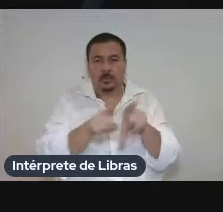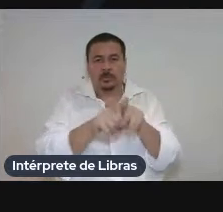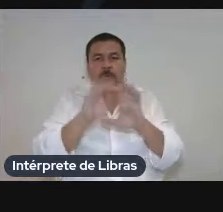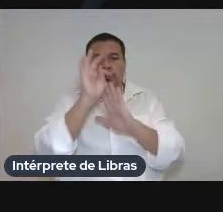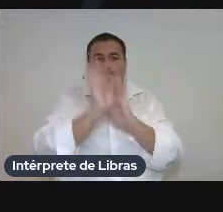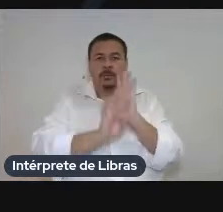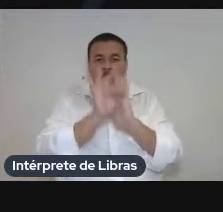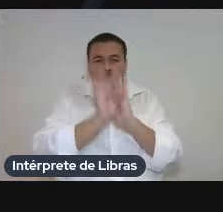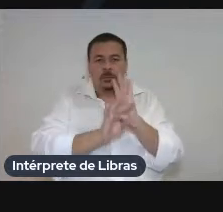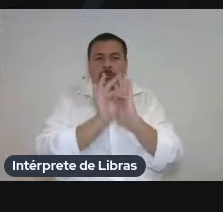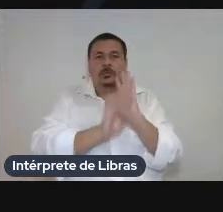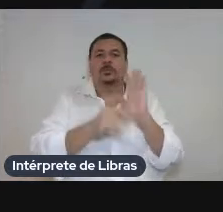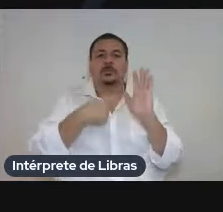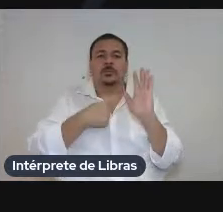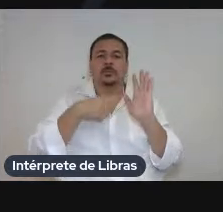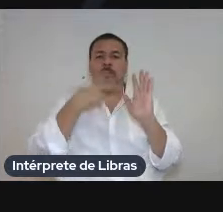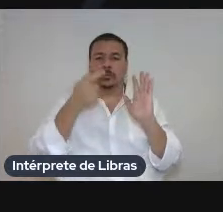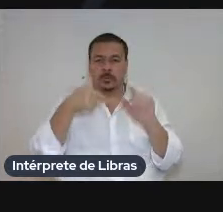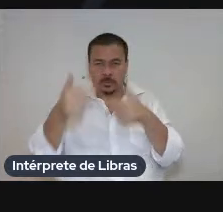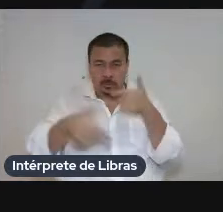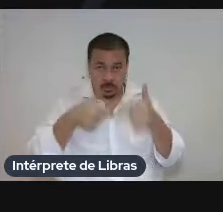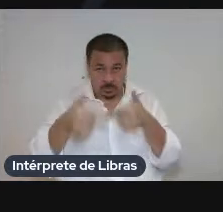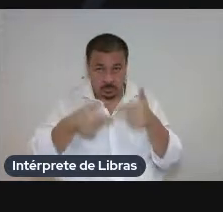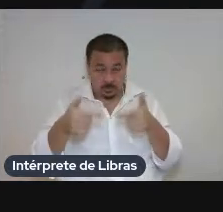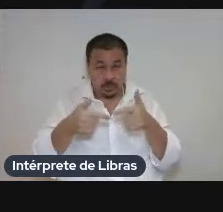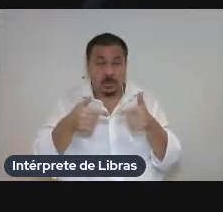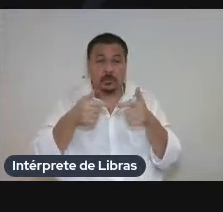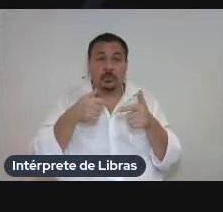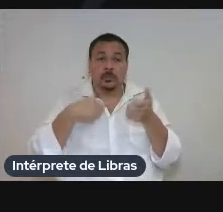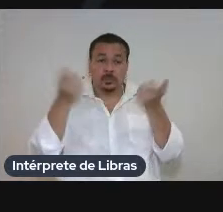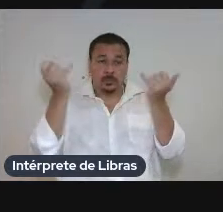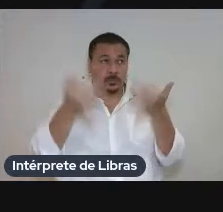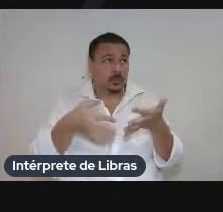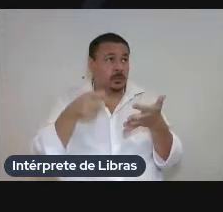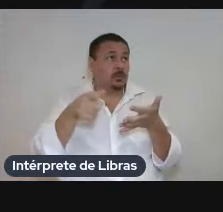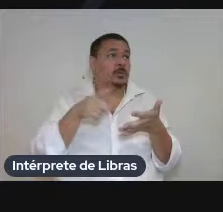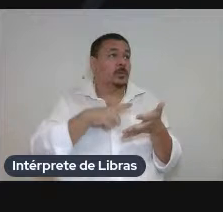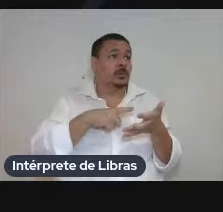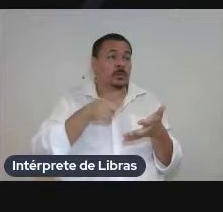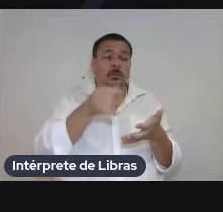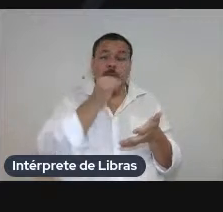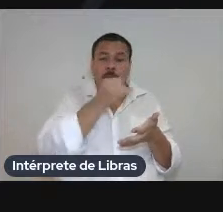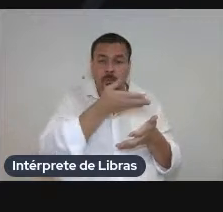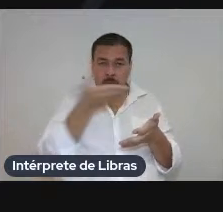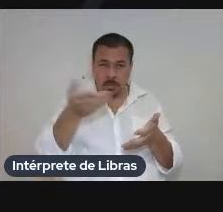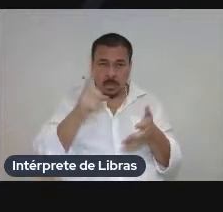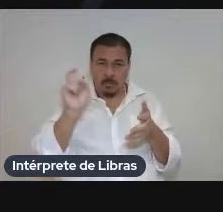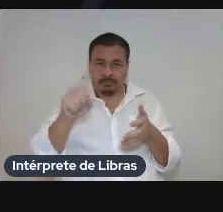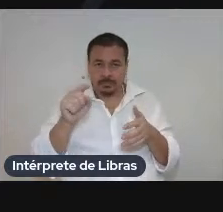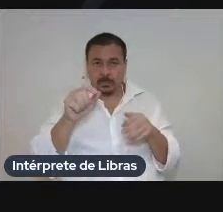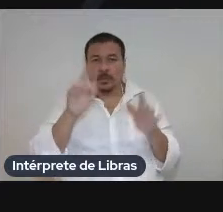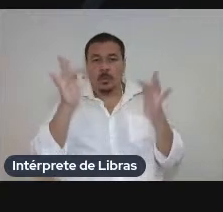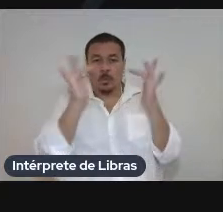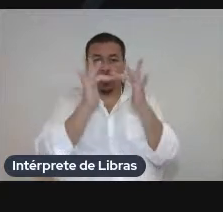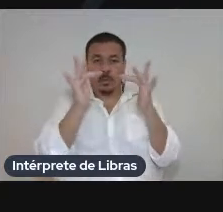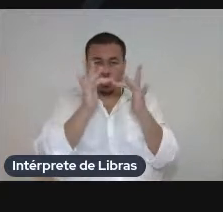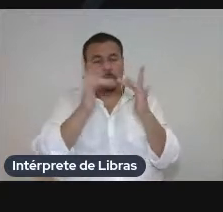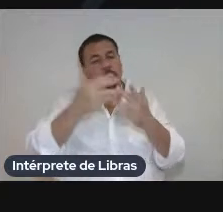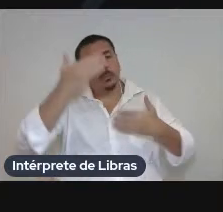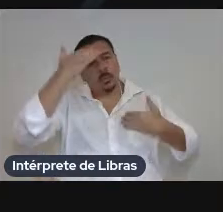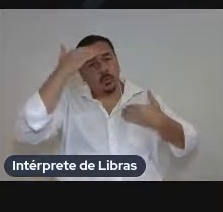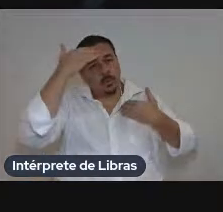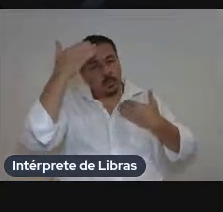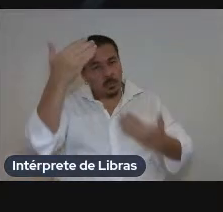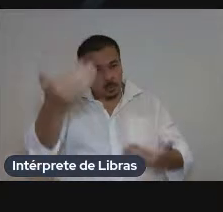abobrinhas que foi o trabalho citado aqui estão os nossos e-mails para contato e muito obrigada